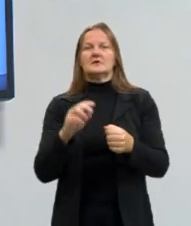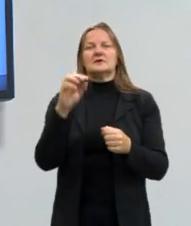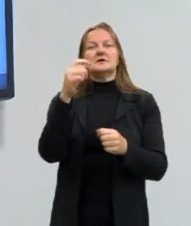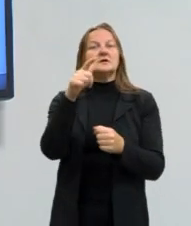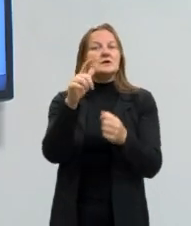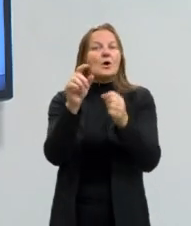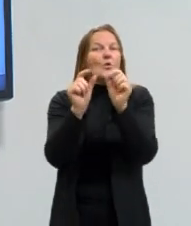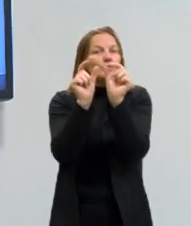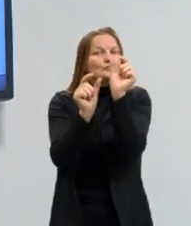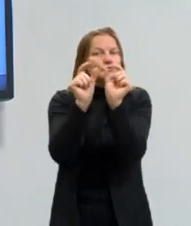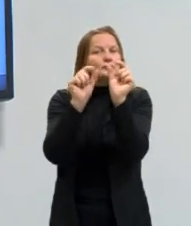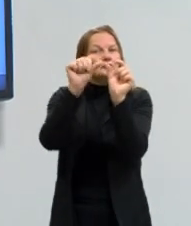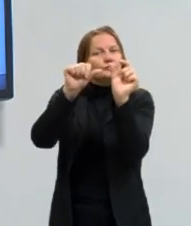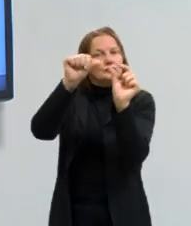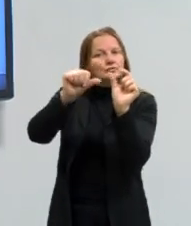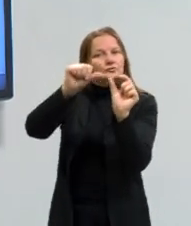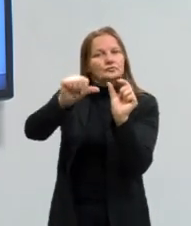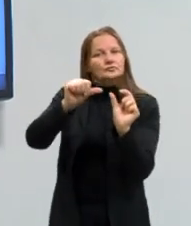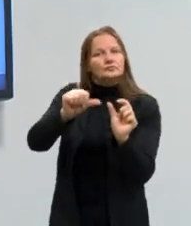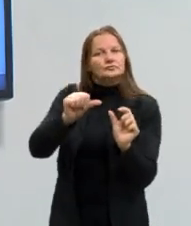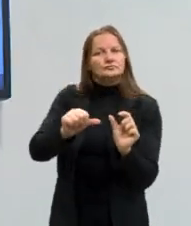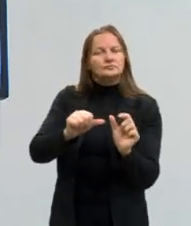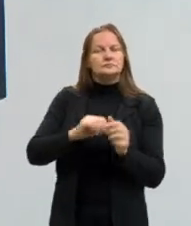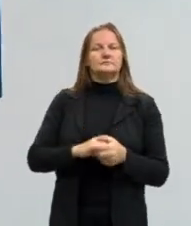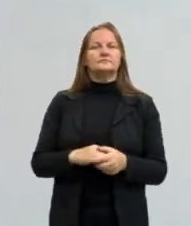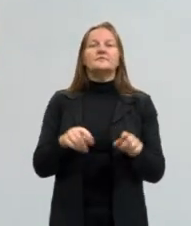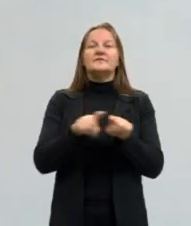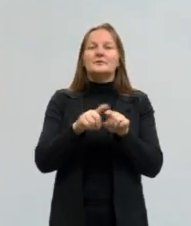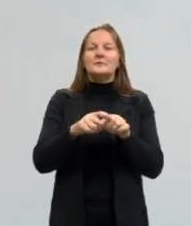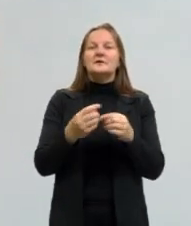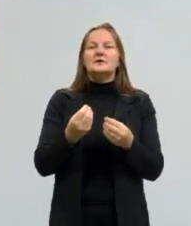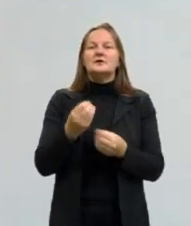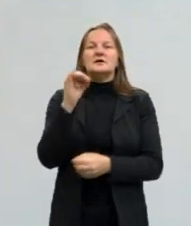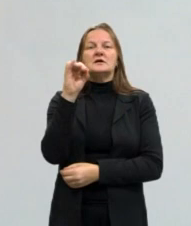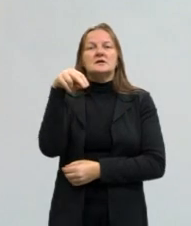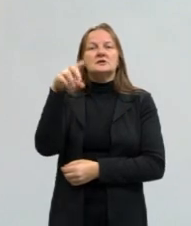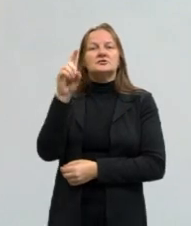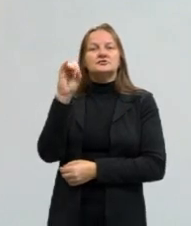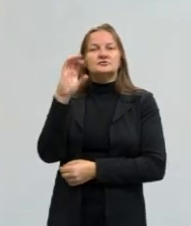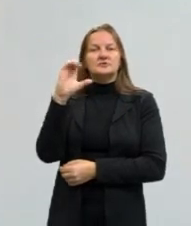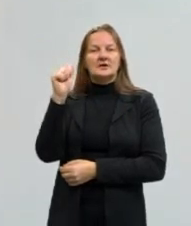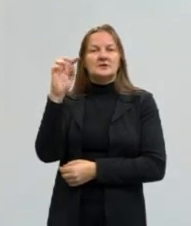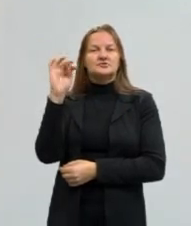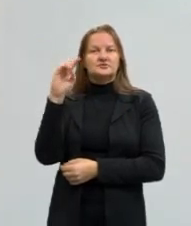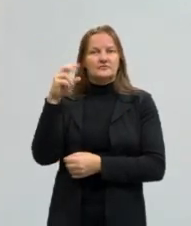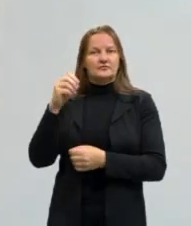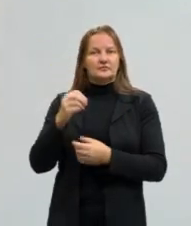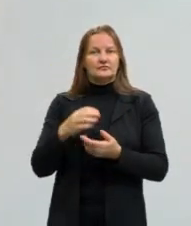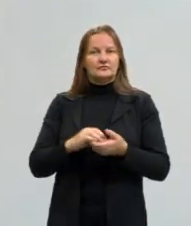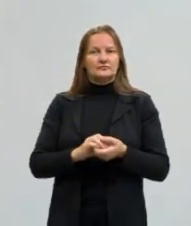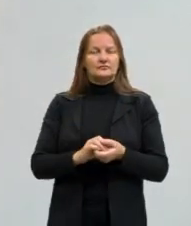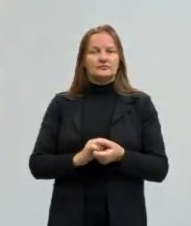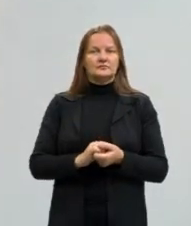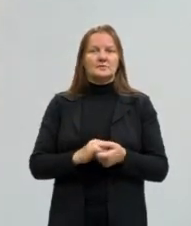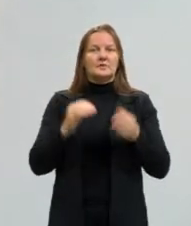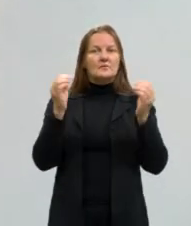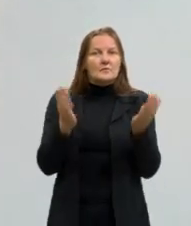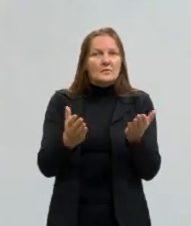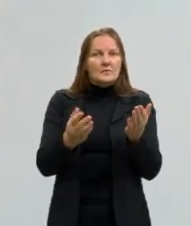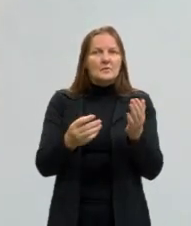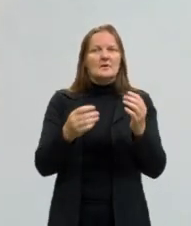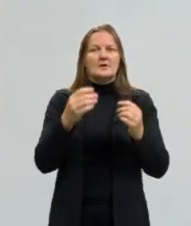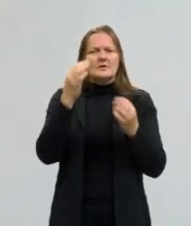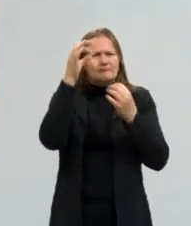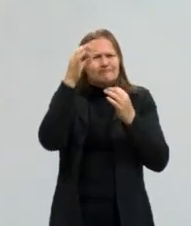e vamos também nos dedicar ao indicativo. Nós vamos trabalhar hoje os tempos